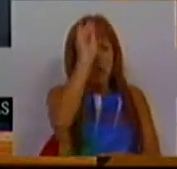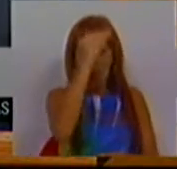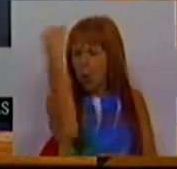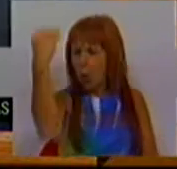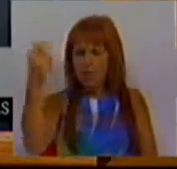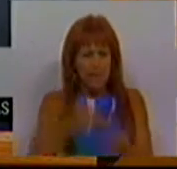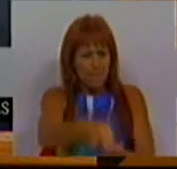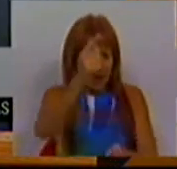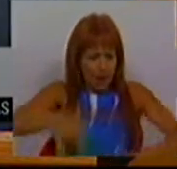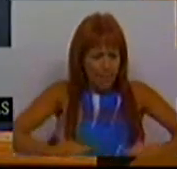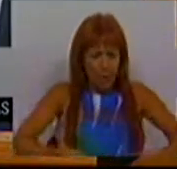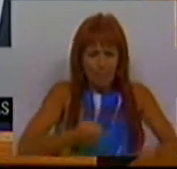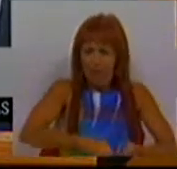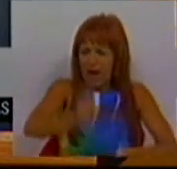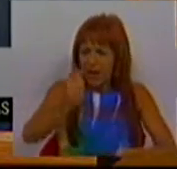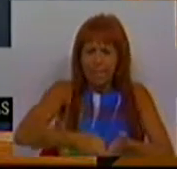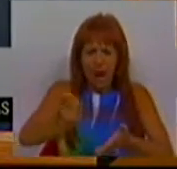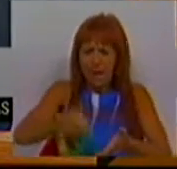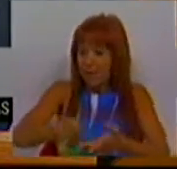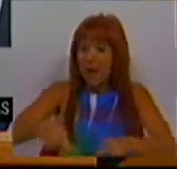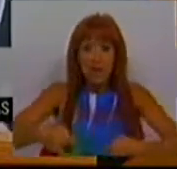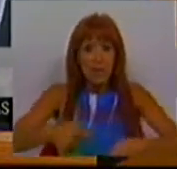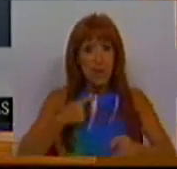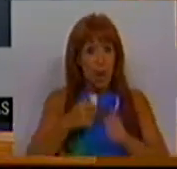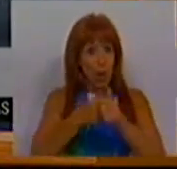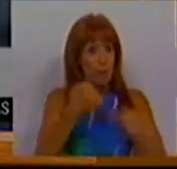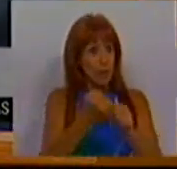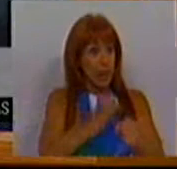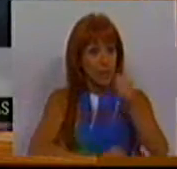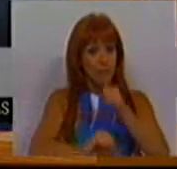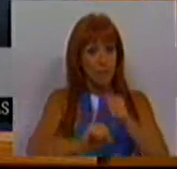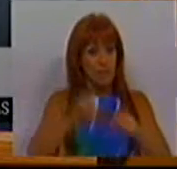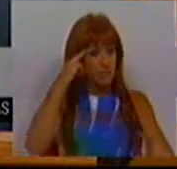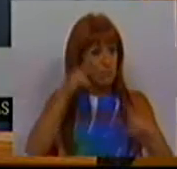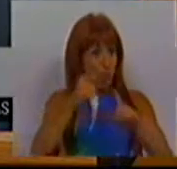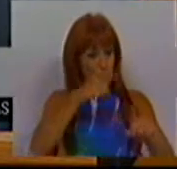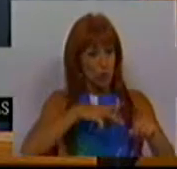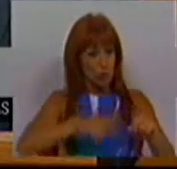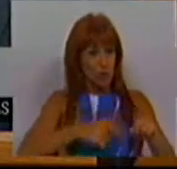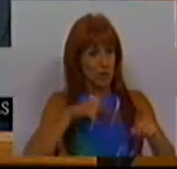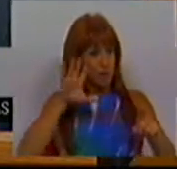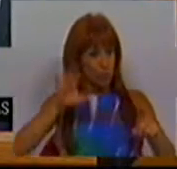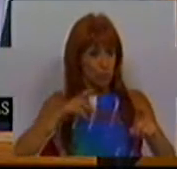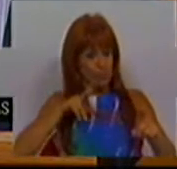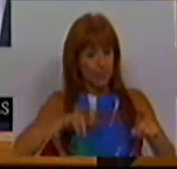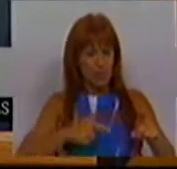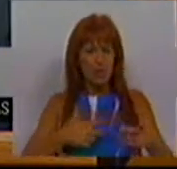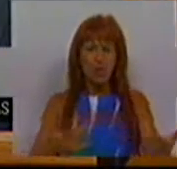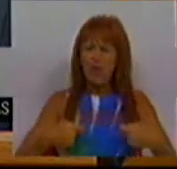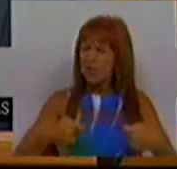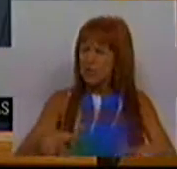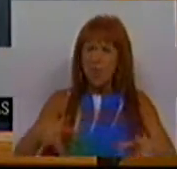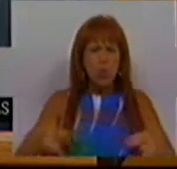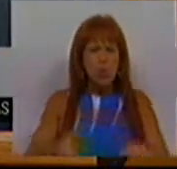a pagar do seu bolso muitas despesas para cumprir a sua missão em prol dos portugueses e de Portugal? Despesas que